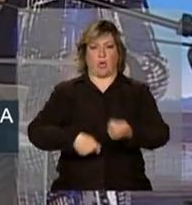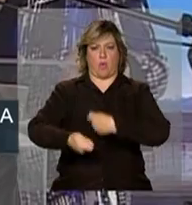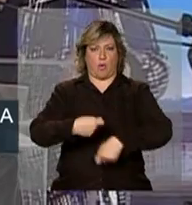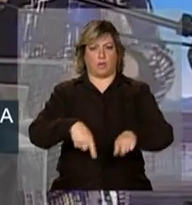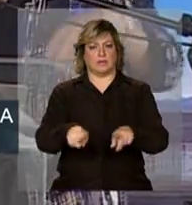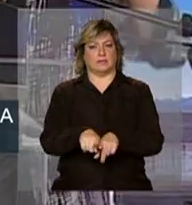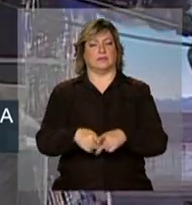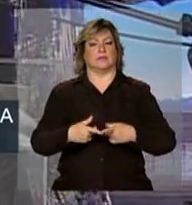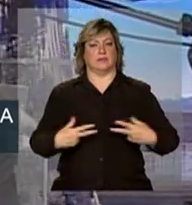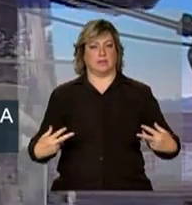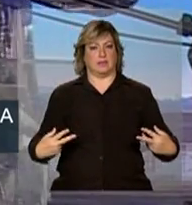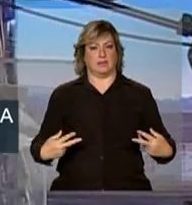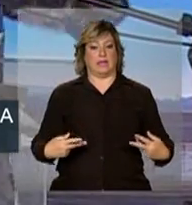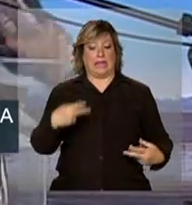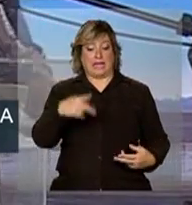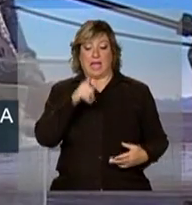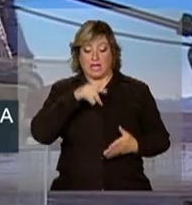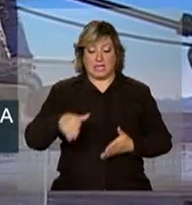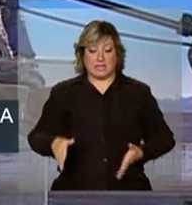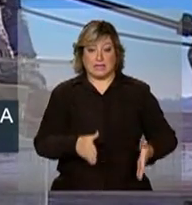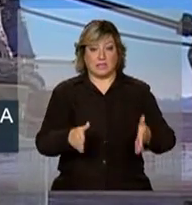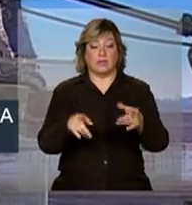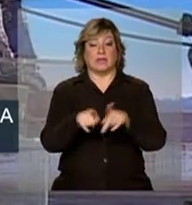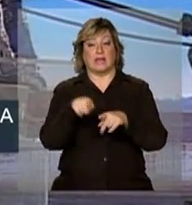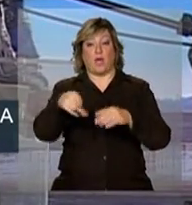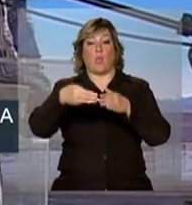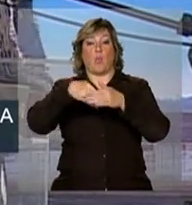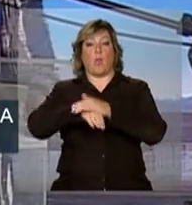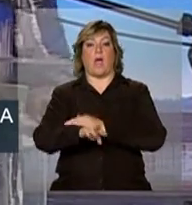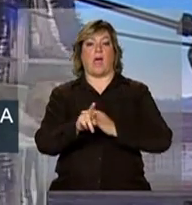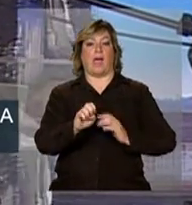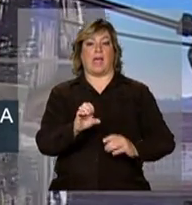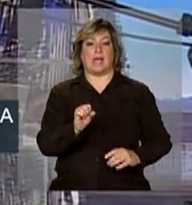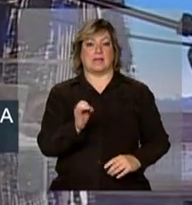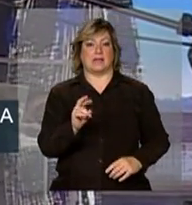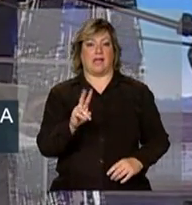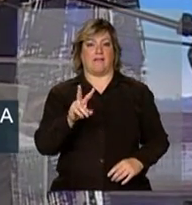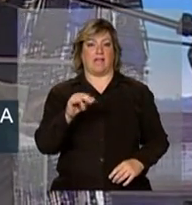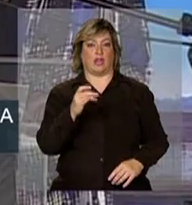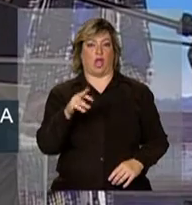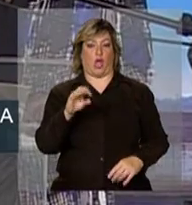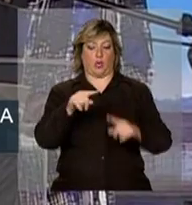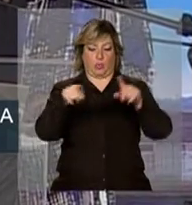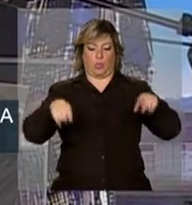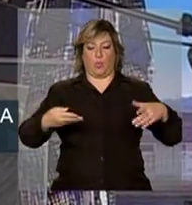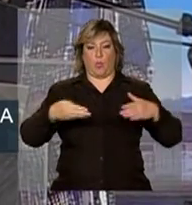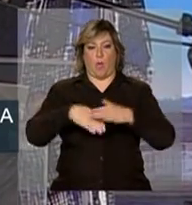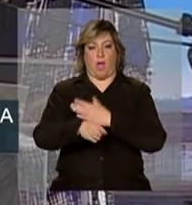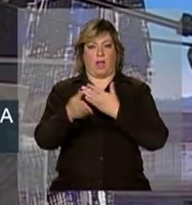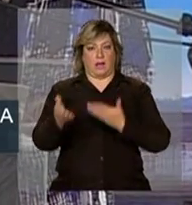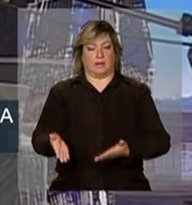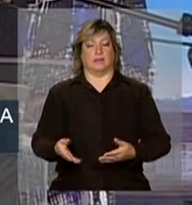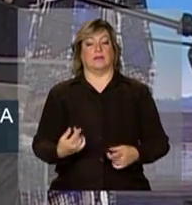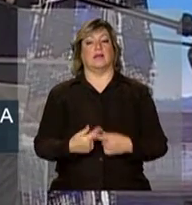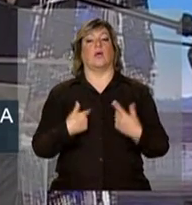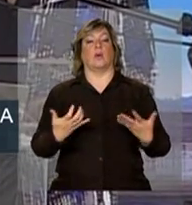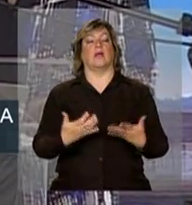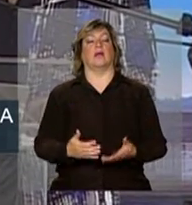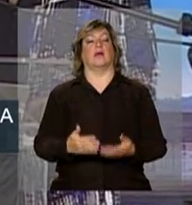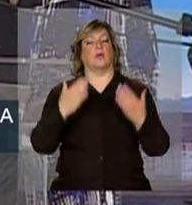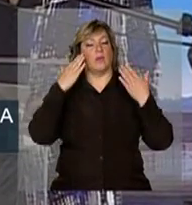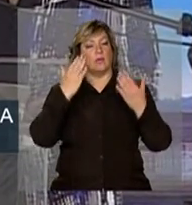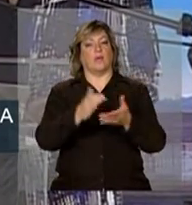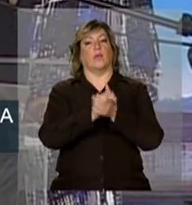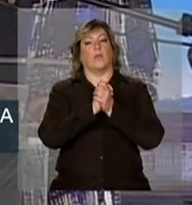tira riqueza desse rio e desse reservatório. Queria também cumprimentar